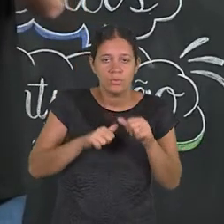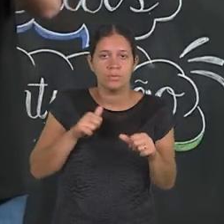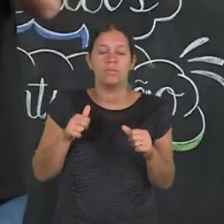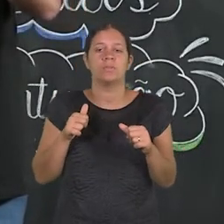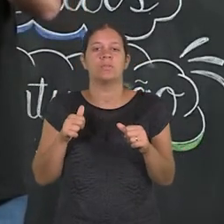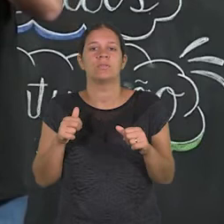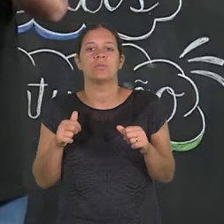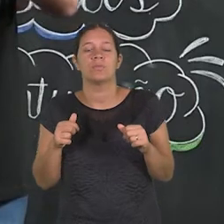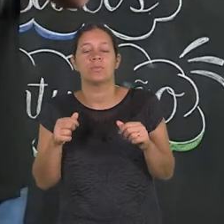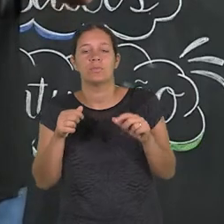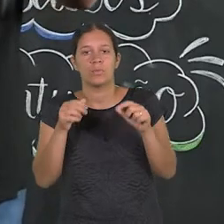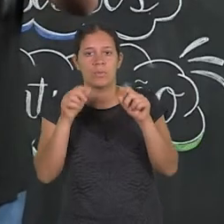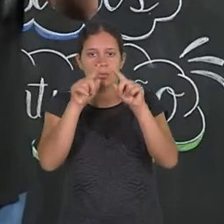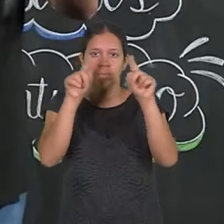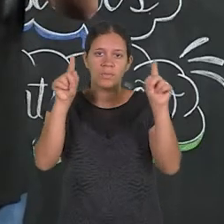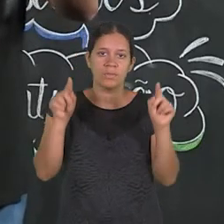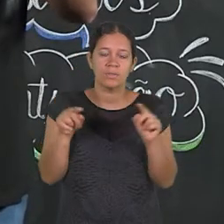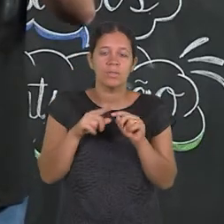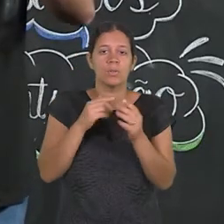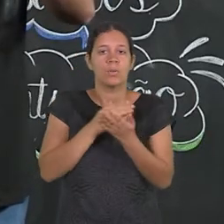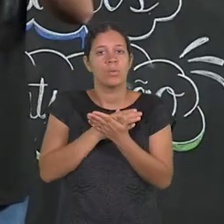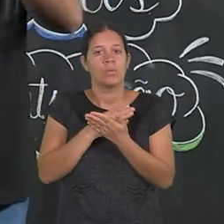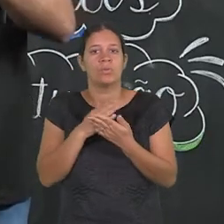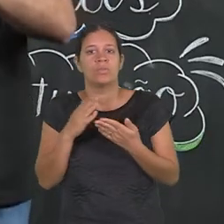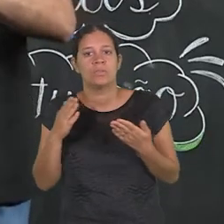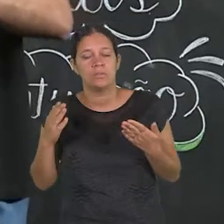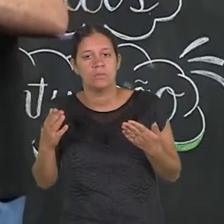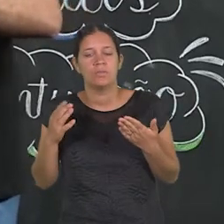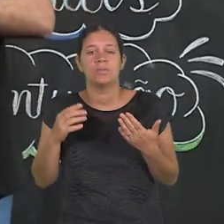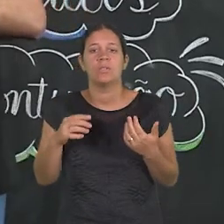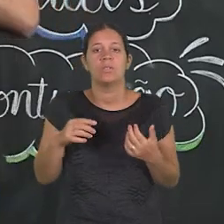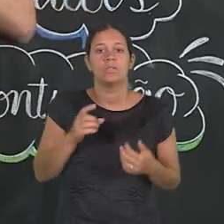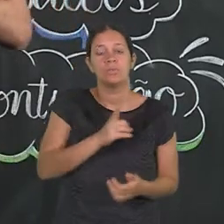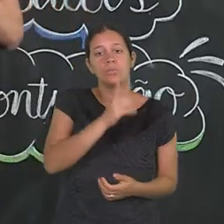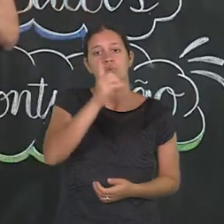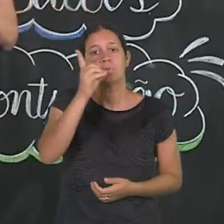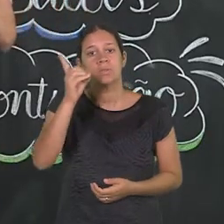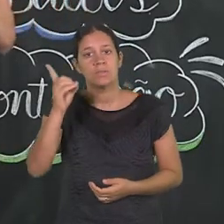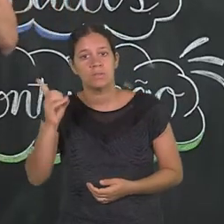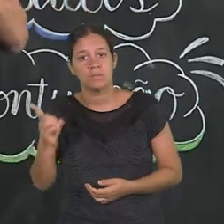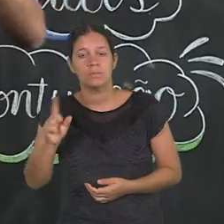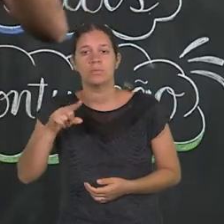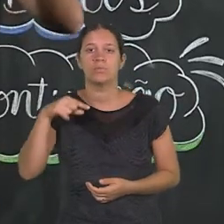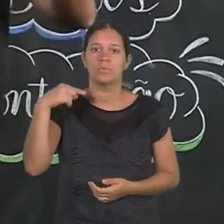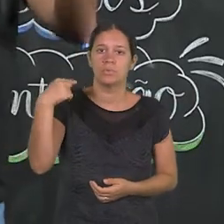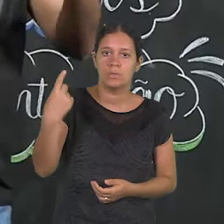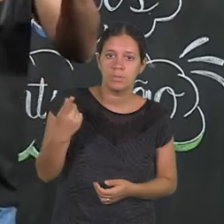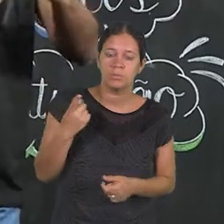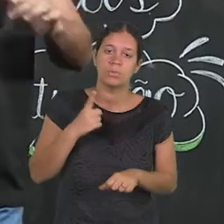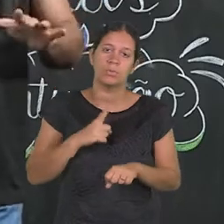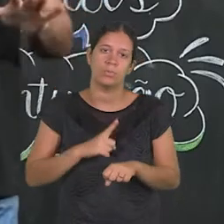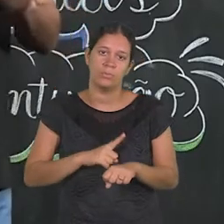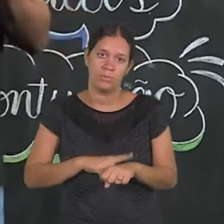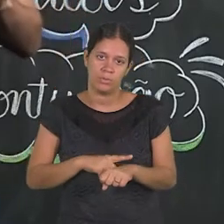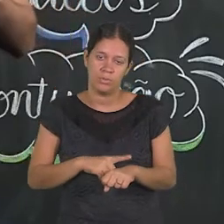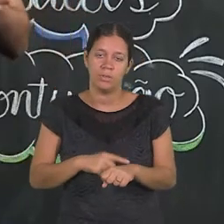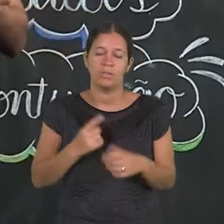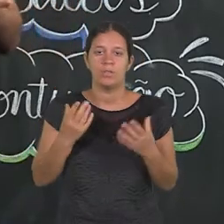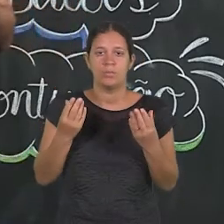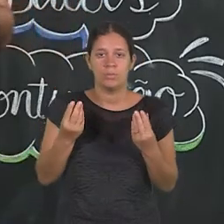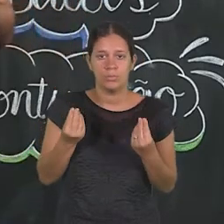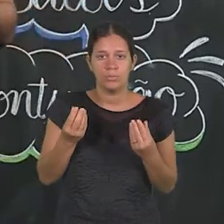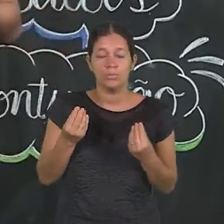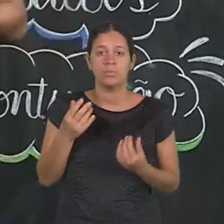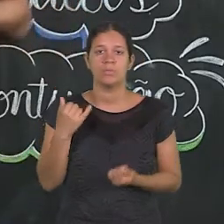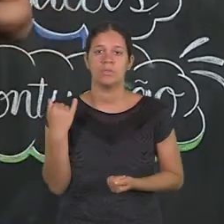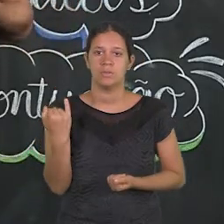balões, às vezes, que vêm até de forma quadrada, ou no começo do quadrinho, indicando, por exemplo, no dia seguinte, ou um tempo depois. Isso